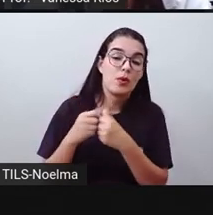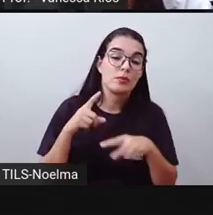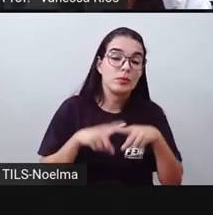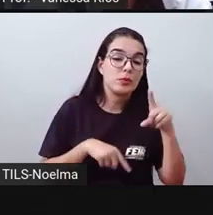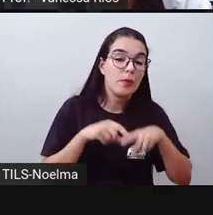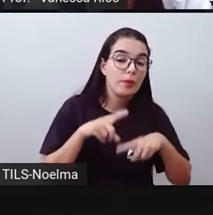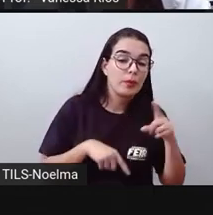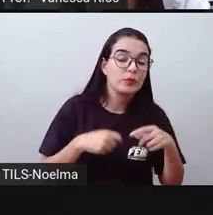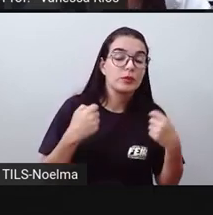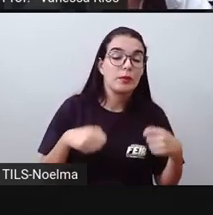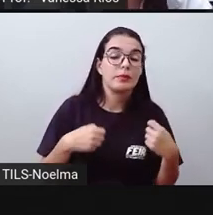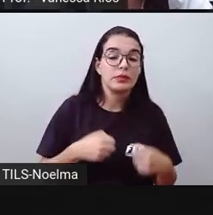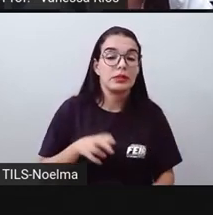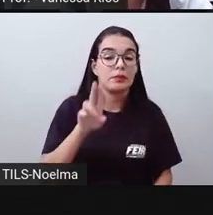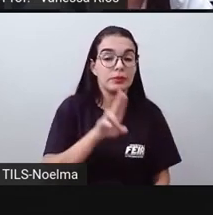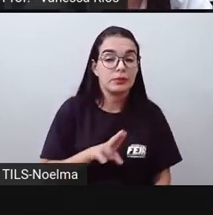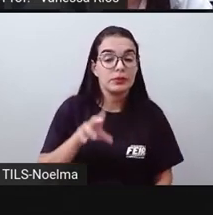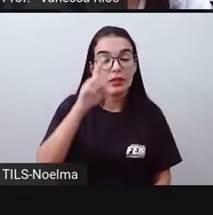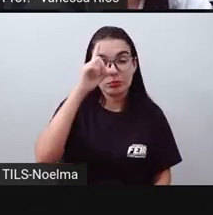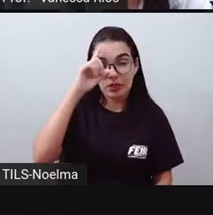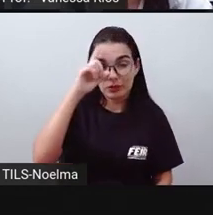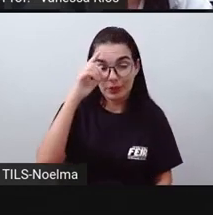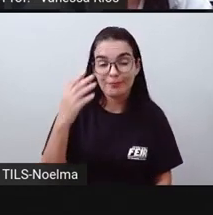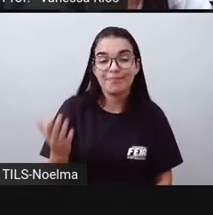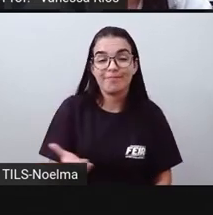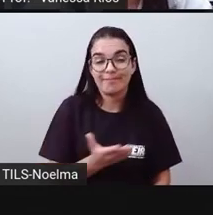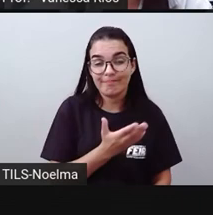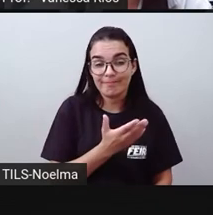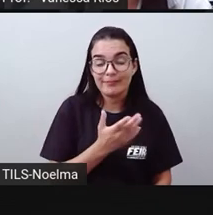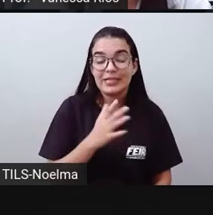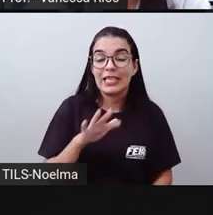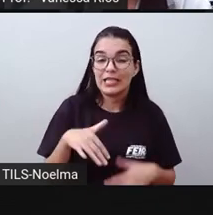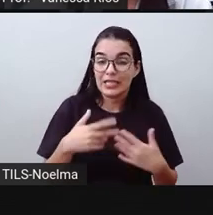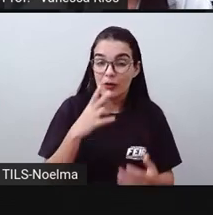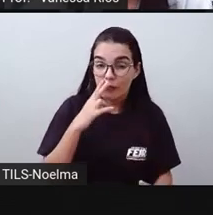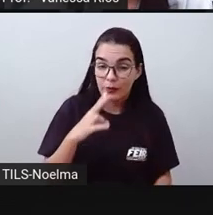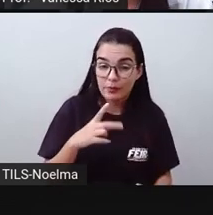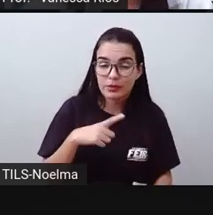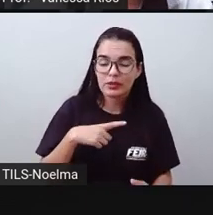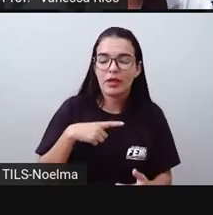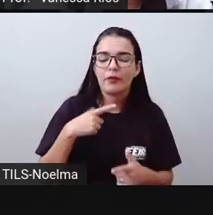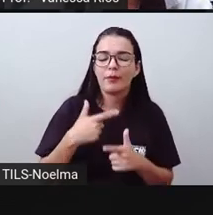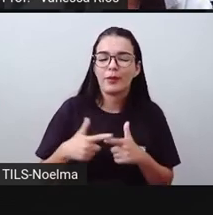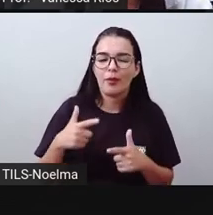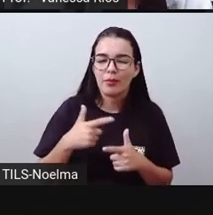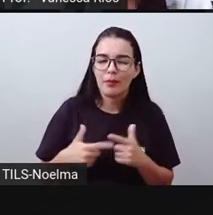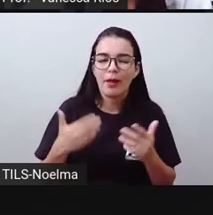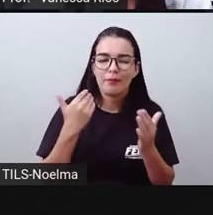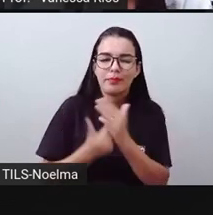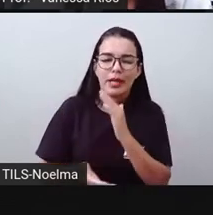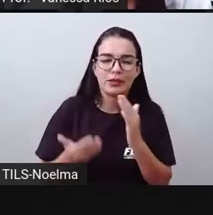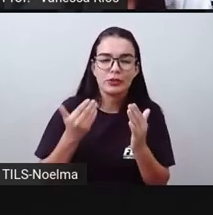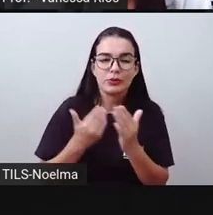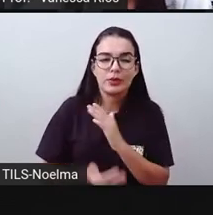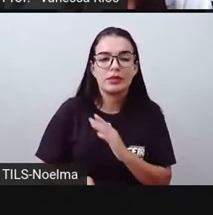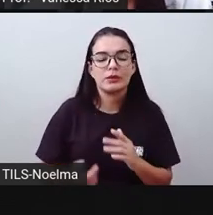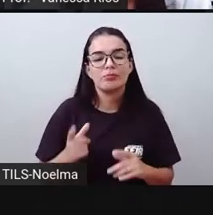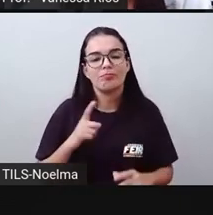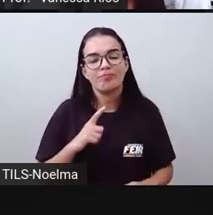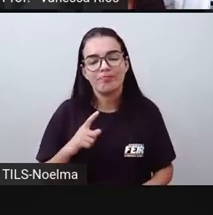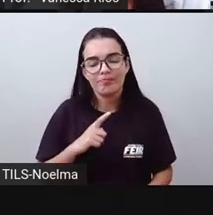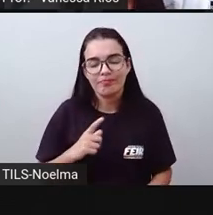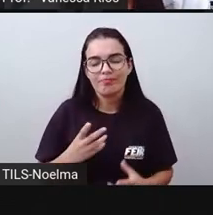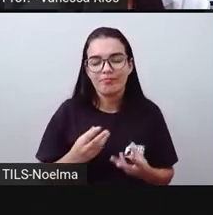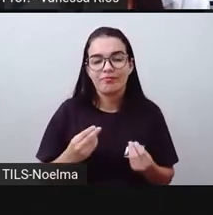precisamos consumir no nosso dia a dia. E nós vimos aí o quanto nós fomos prejudicados em